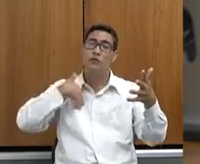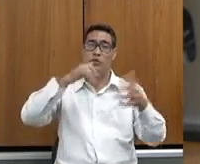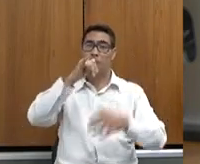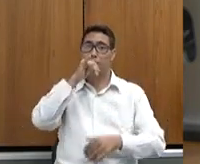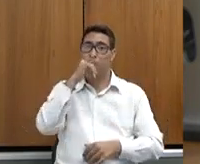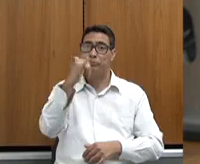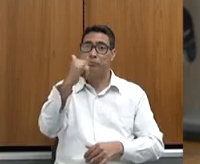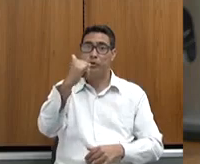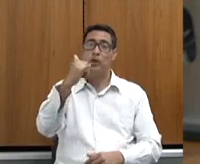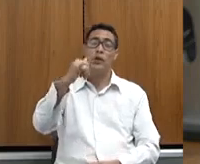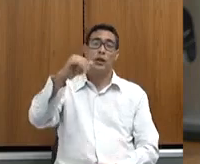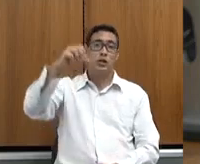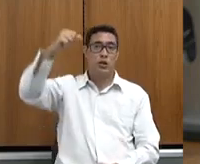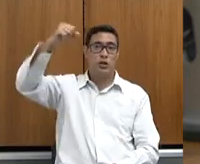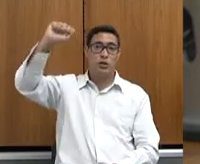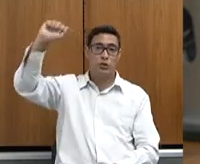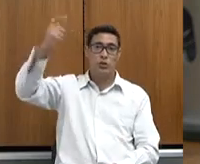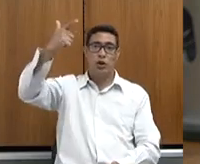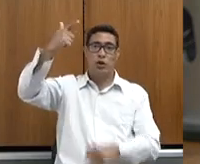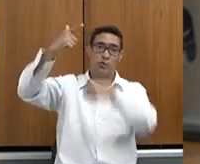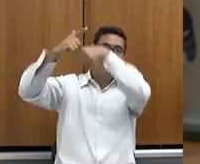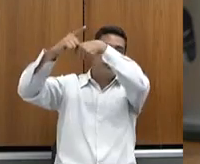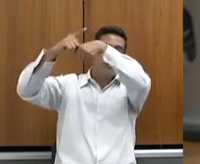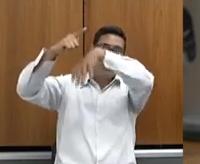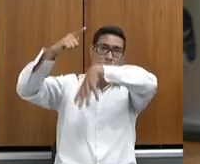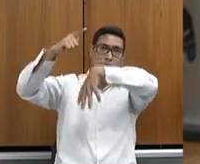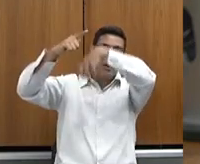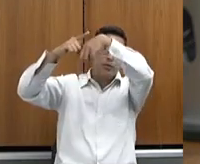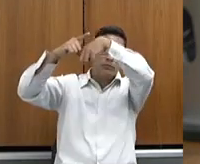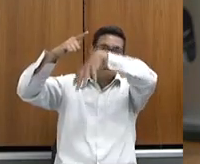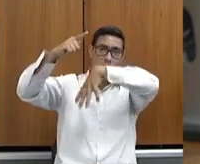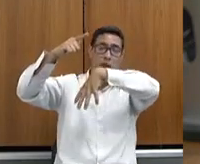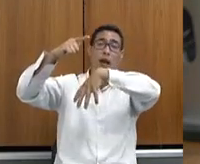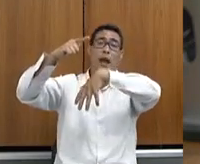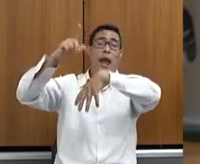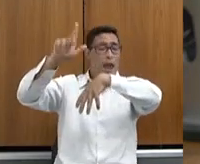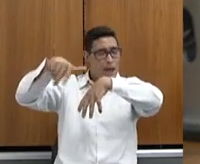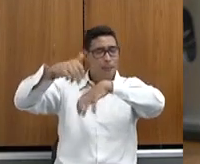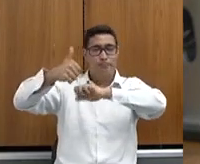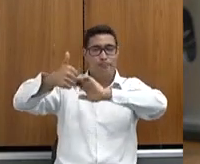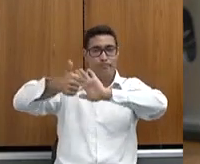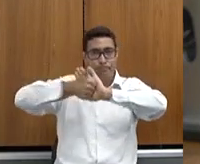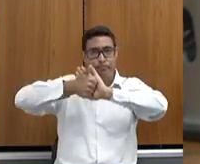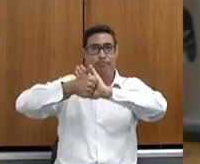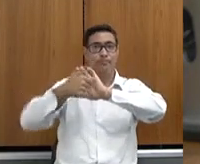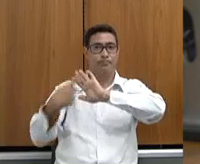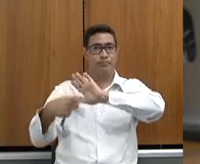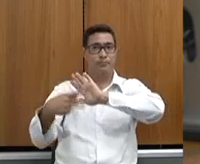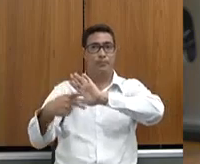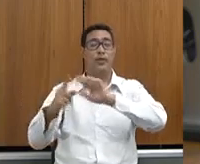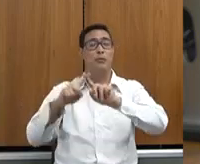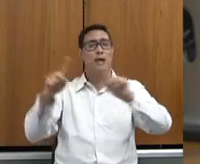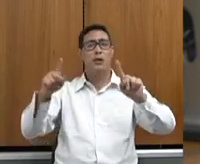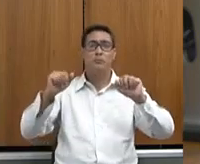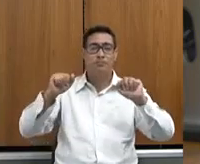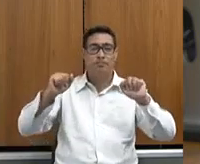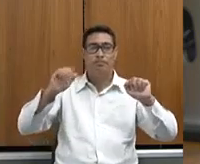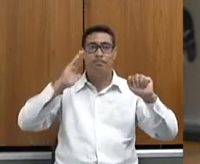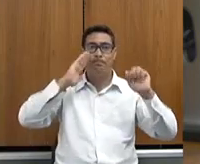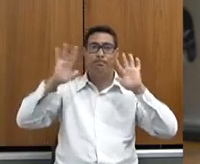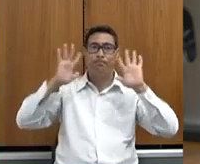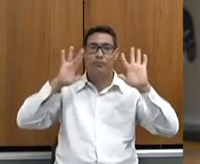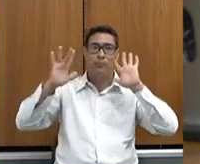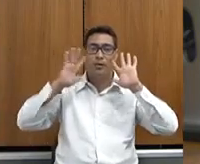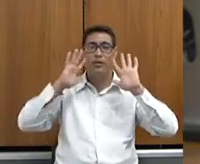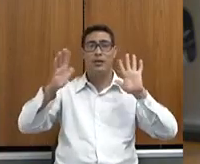o que cresceu em Minas Gerais é extremamente positivo, mas nós podemos pensar, de repente, ao